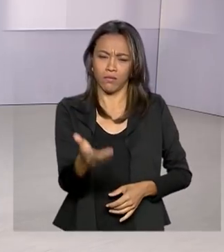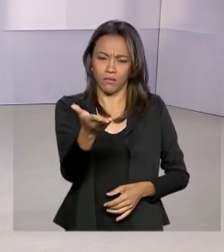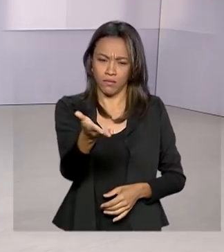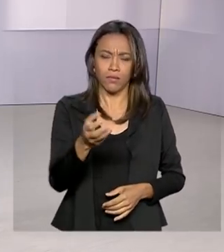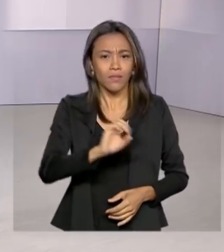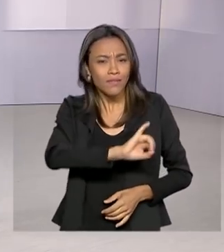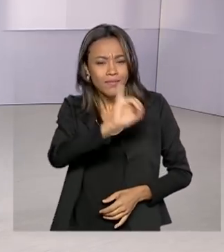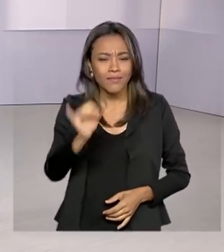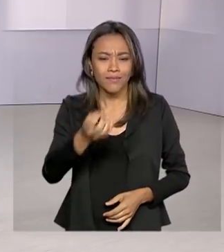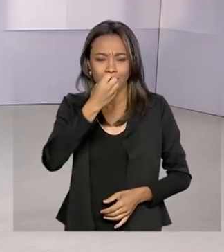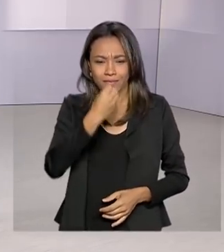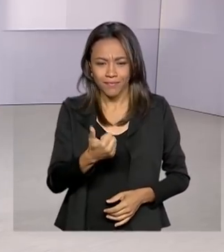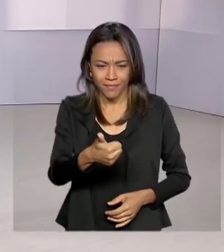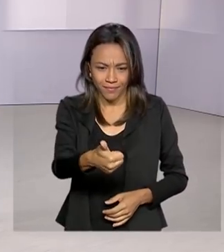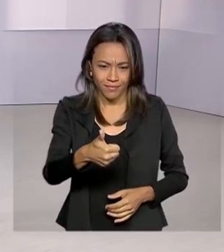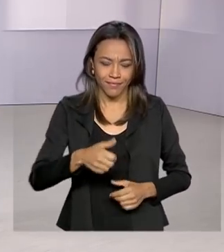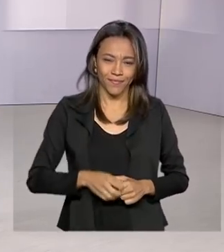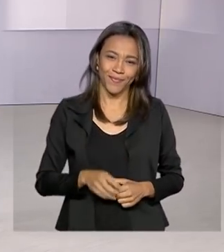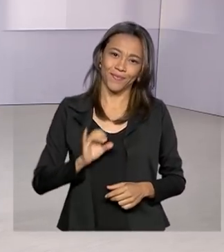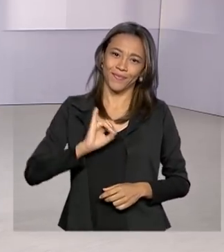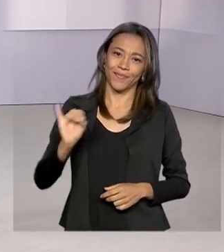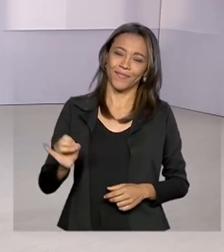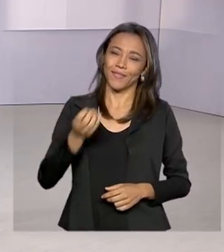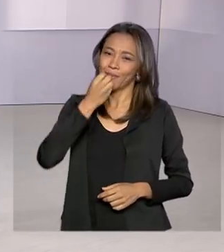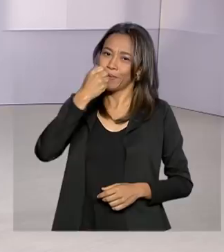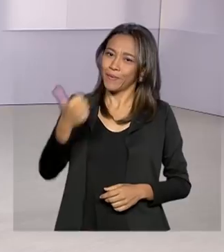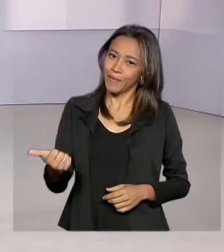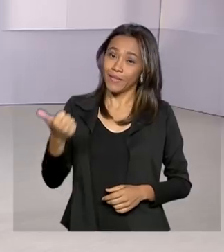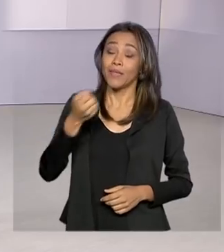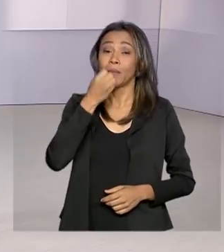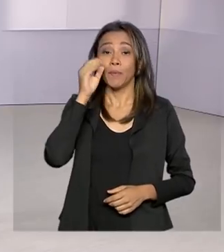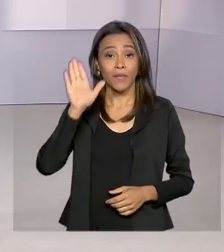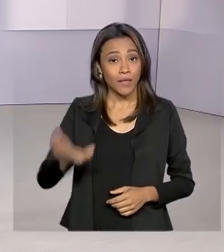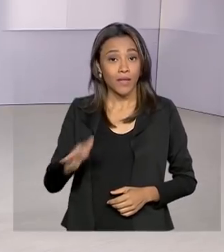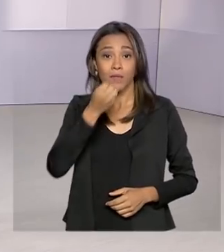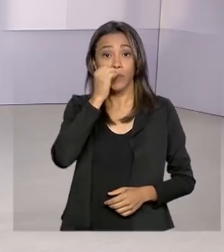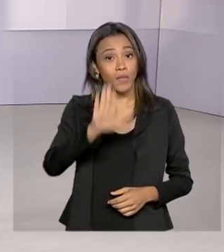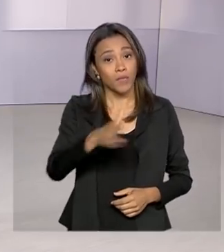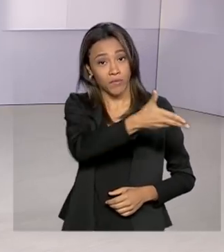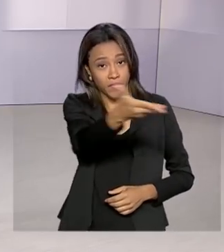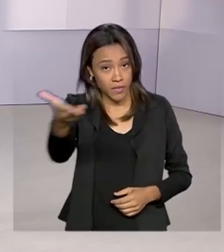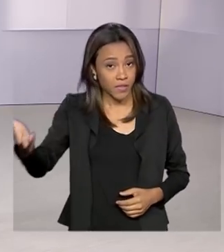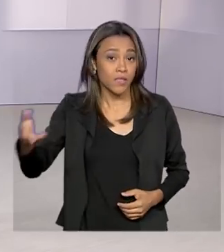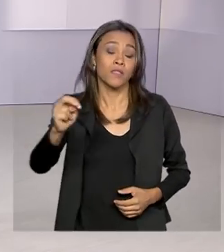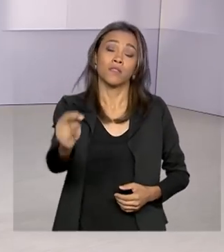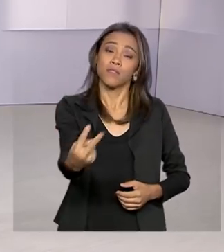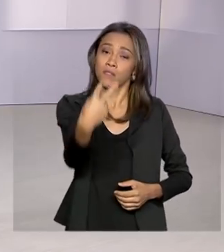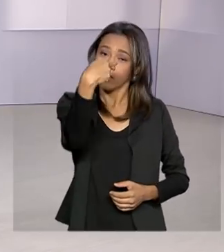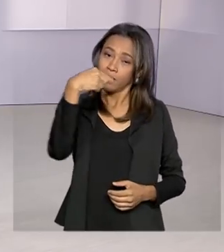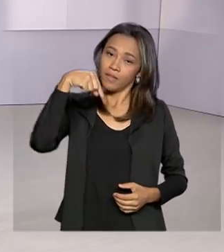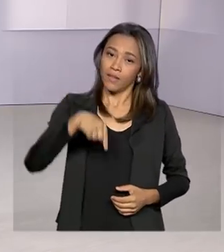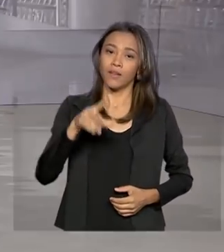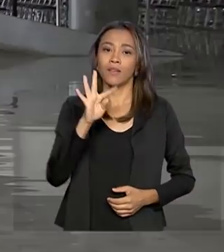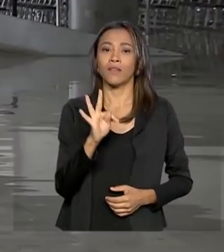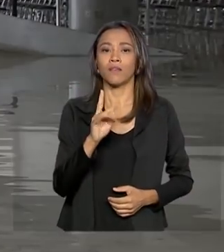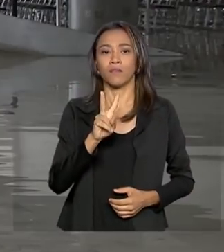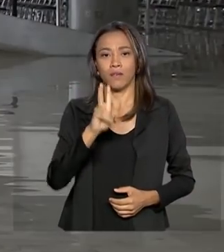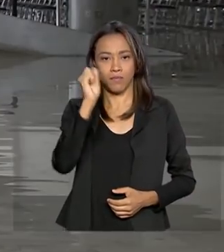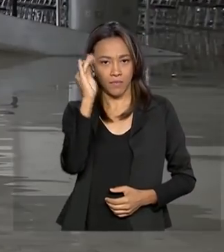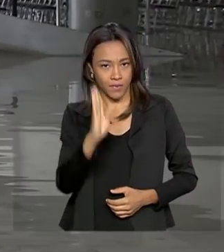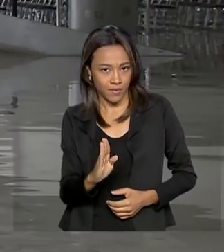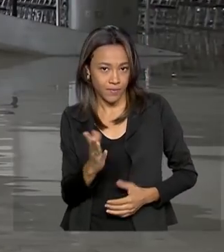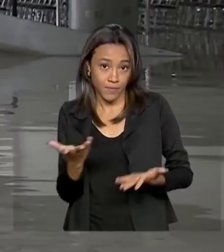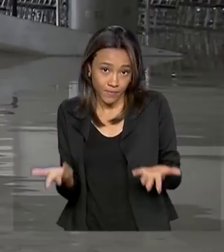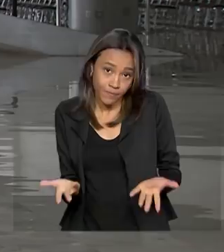Oi Luana, tudo bem? Olá Roberto, tudo bem? Boa tarde para você e boa tarde para todos que nos acompanham aqui na TV Brasil. Bom, é isso mesmo,